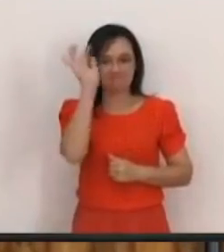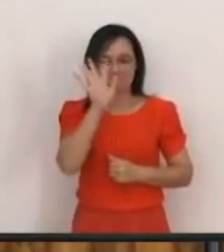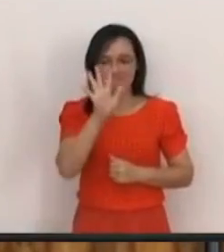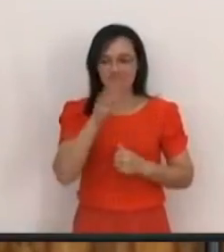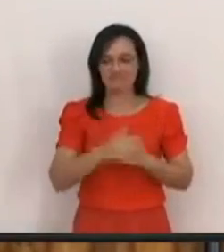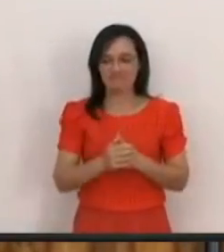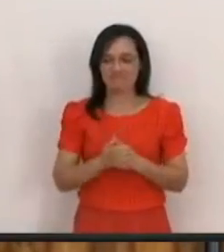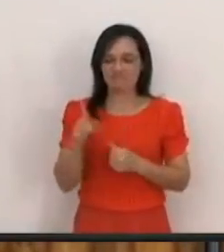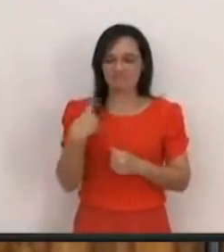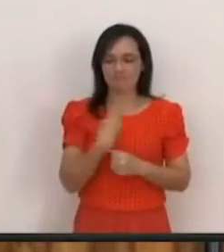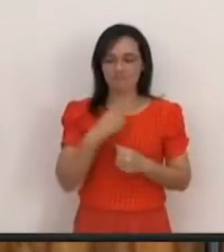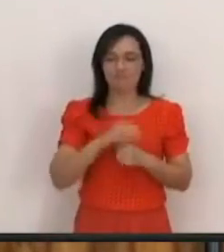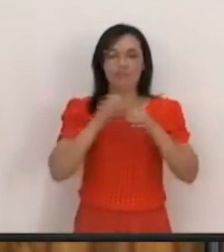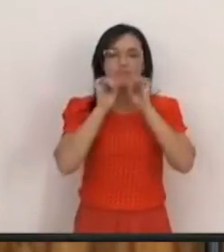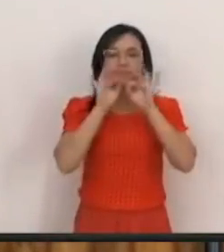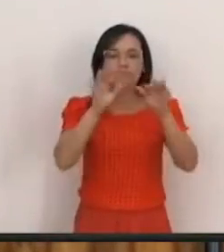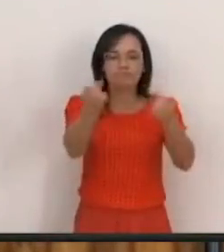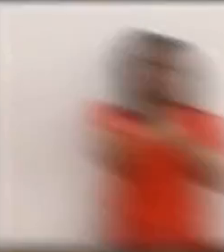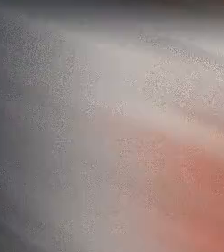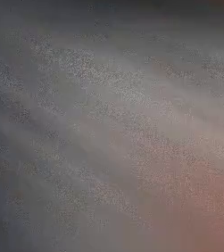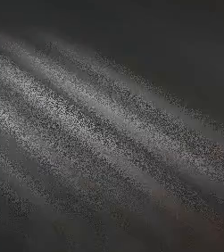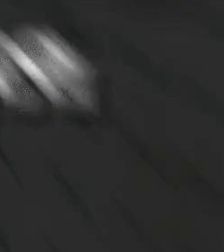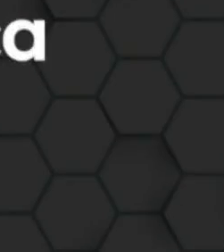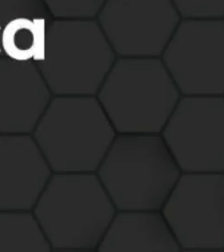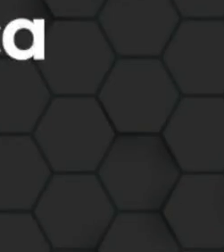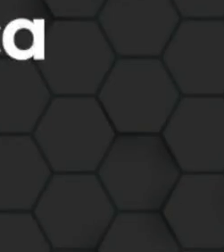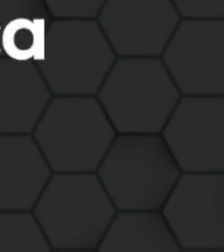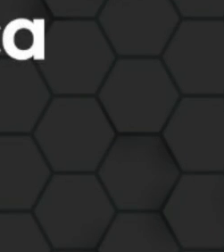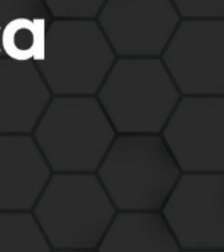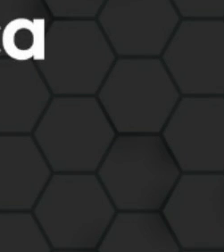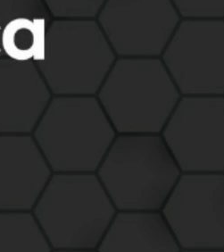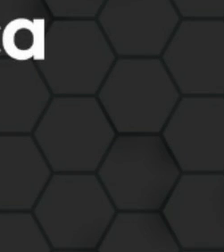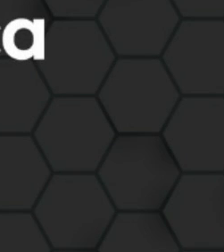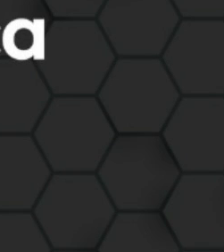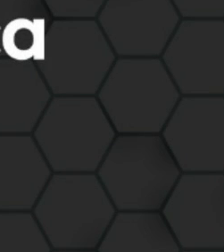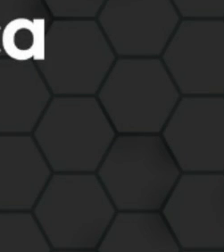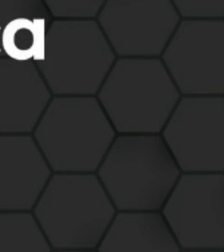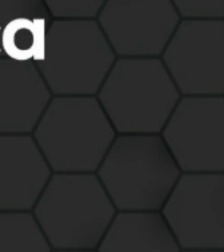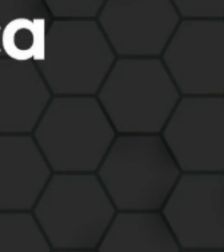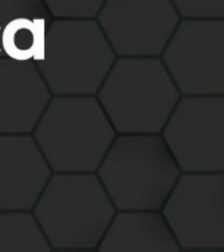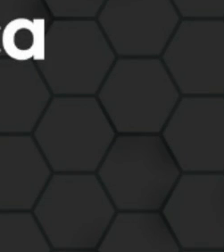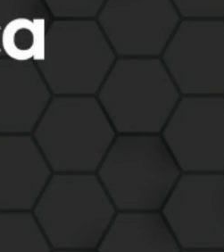irmão Que nós possamos Ser bênção para ele E ele ser bênção Aqui para a nossa igreja E a gente a